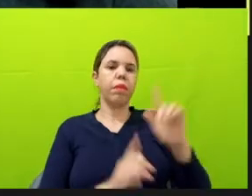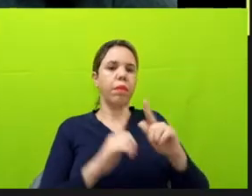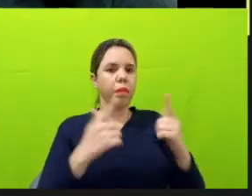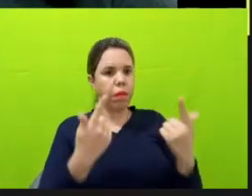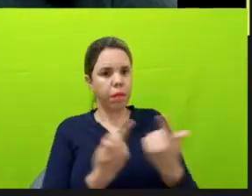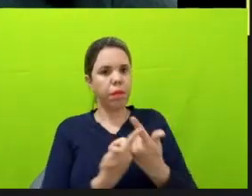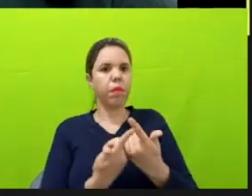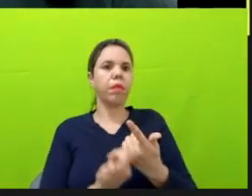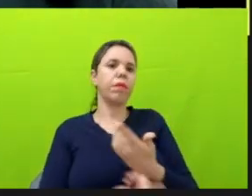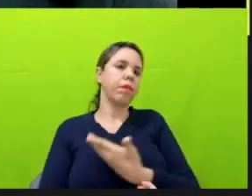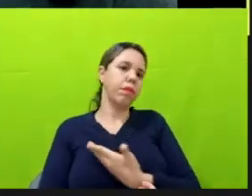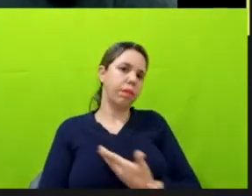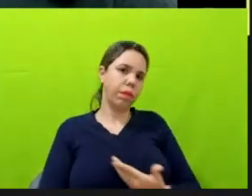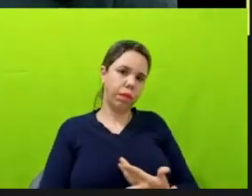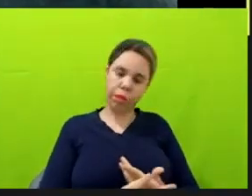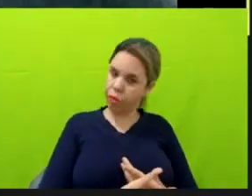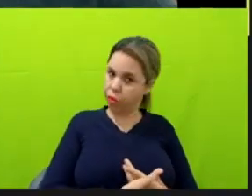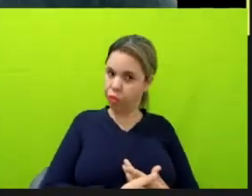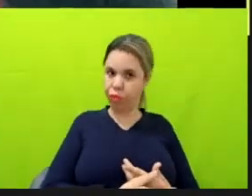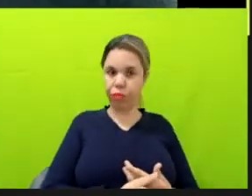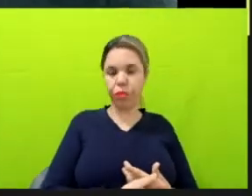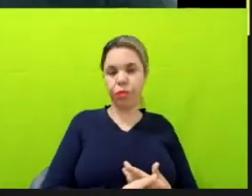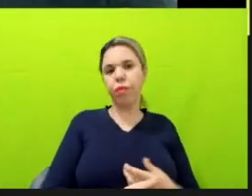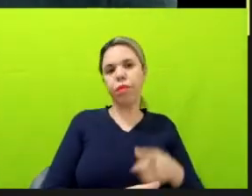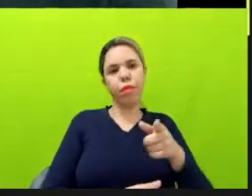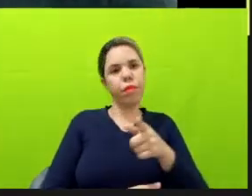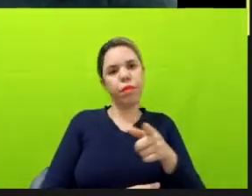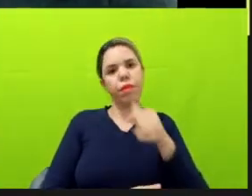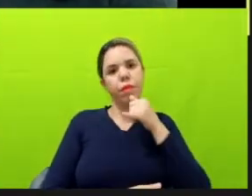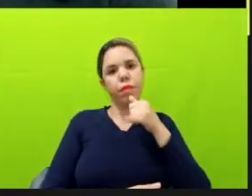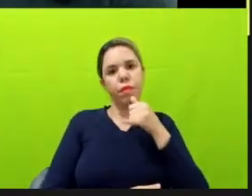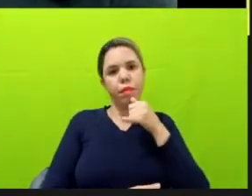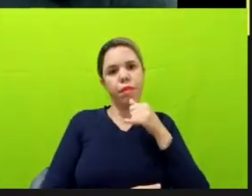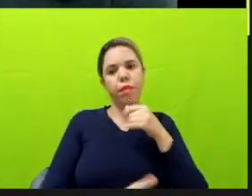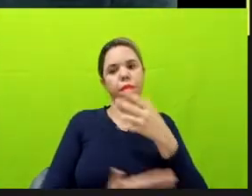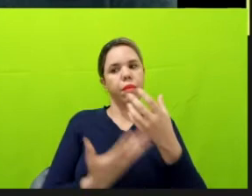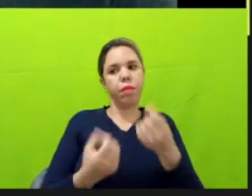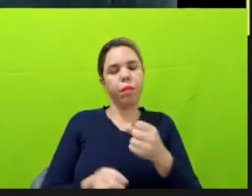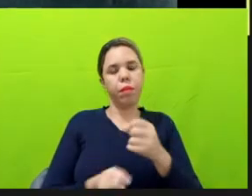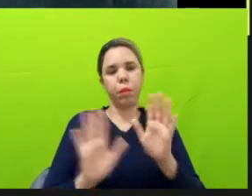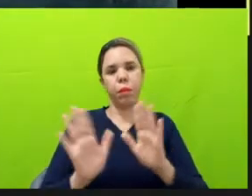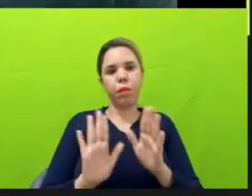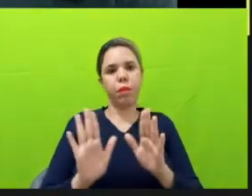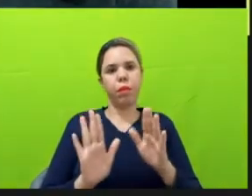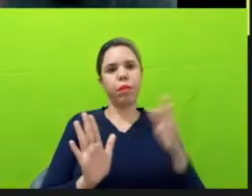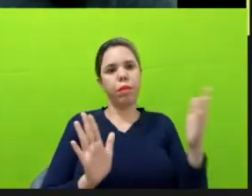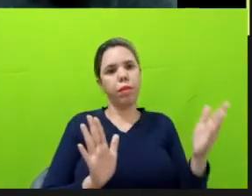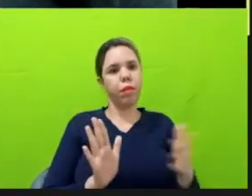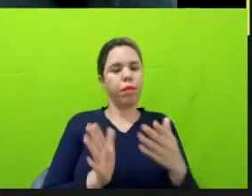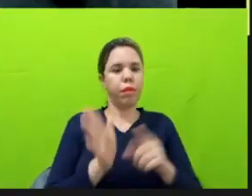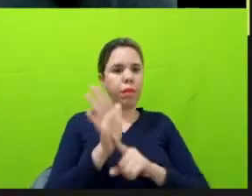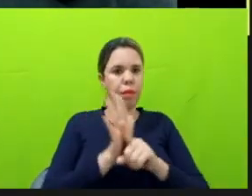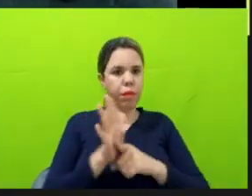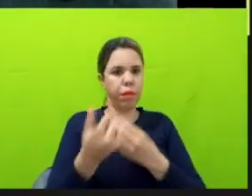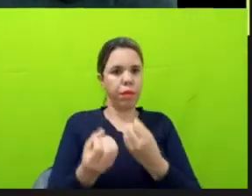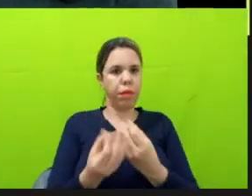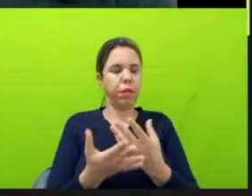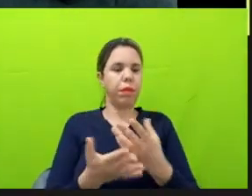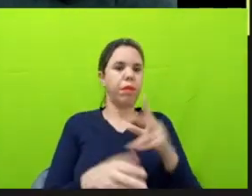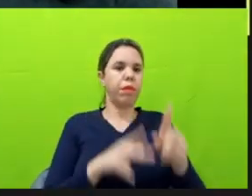se você não é contado, você não é levado em conta, né? Então, a própria produção de dados sobre populações indígenas, populações quilombolas,